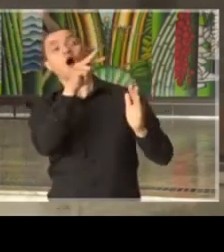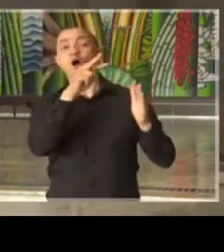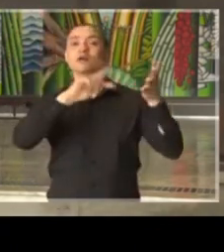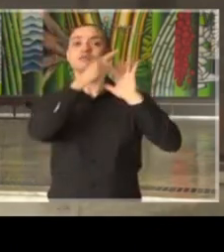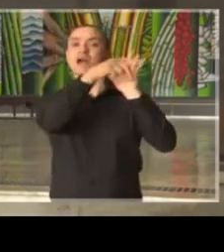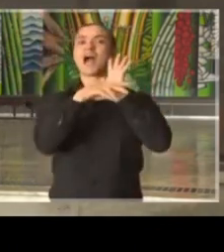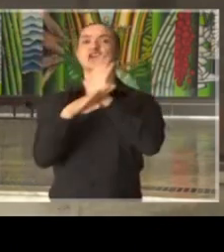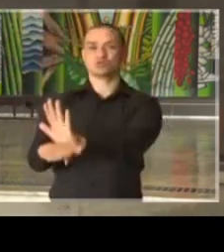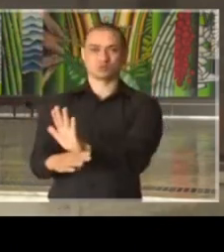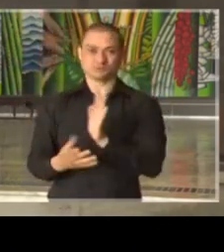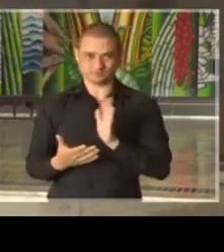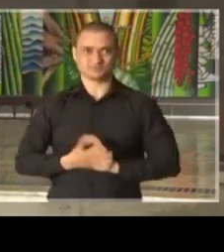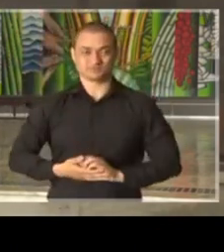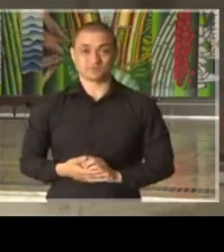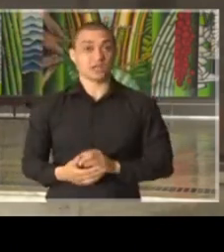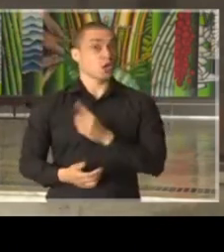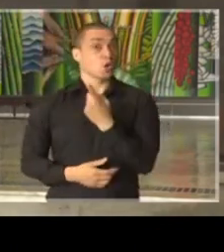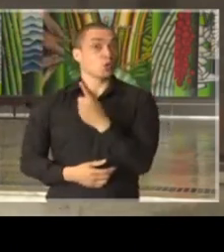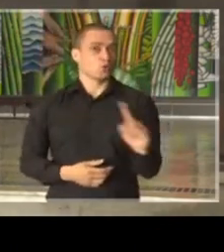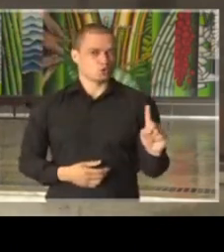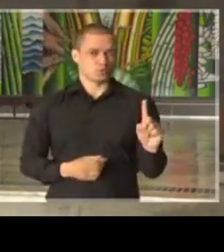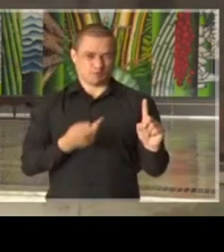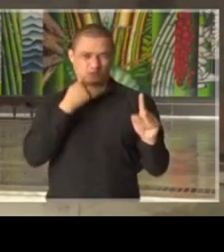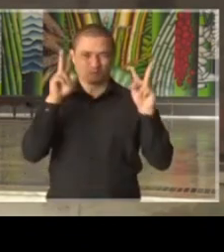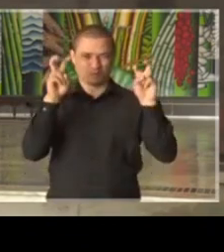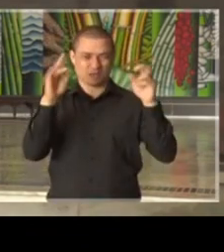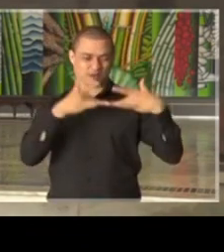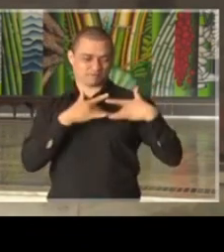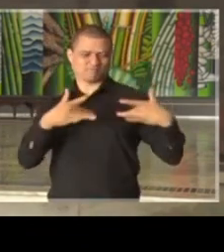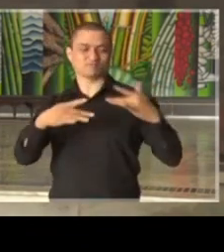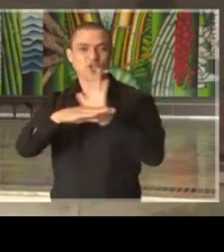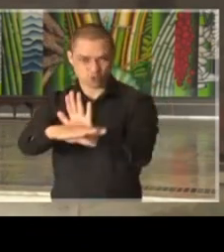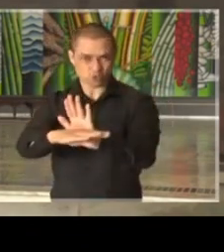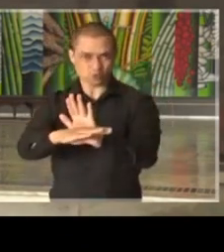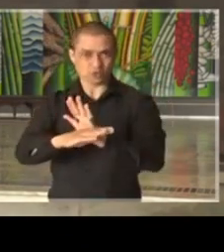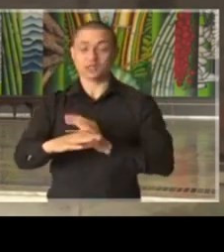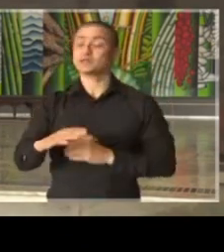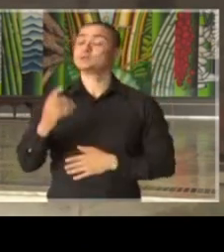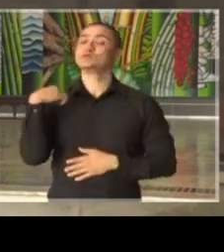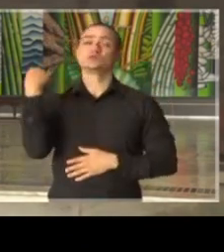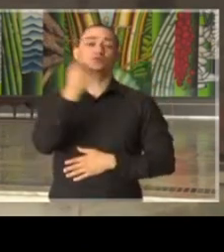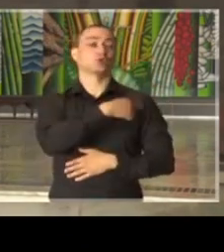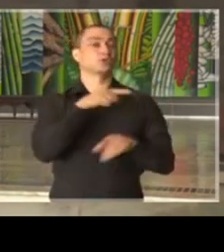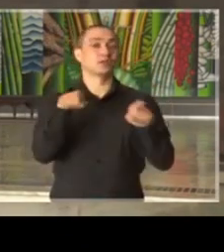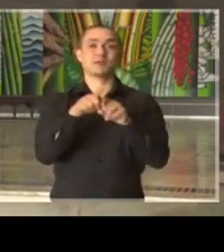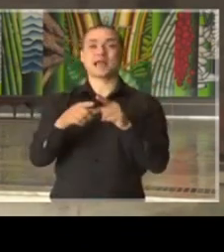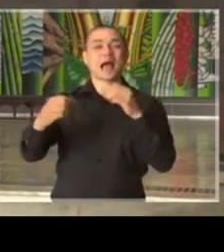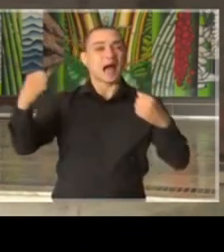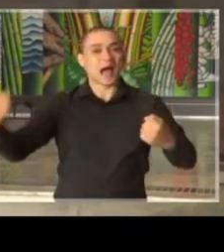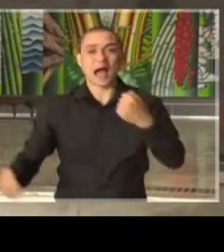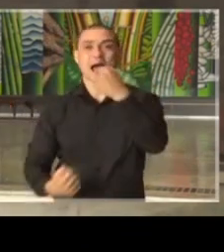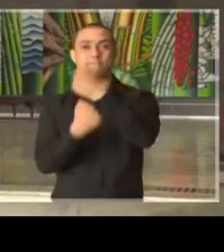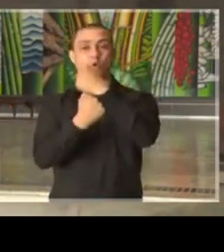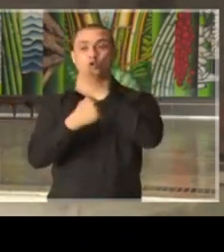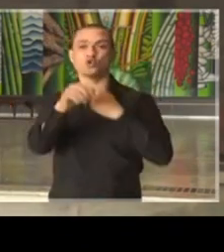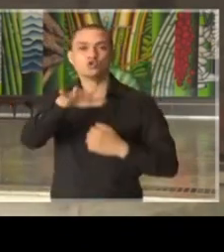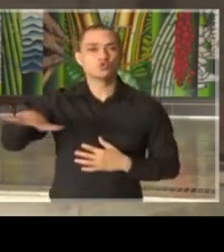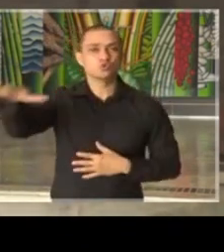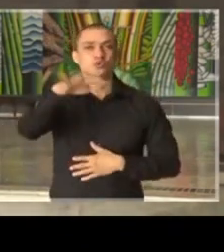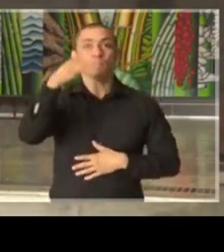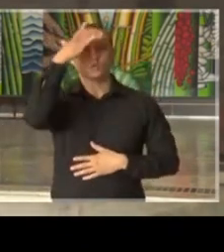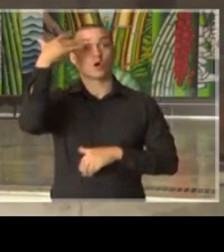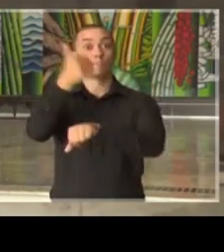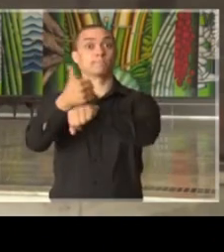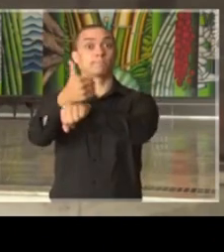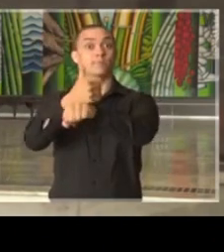Por último, ao falar de solidariedade, a nossa irrestrita solidariedade e apoio aos profissionais de saúde,